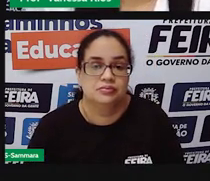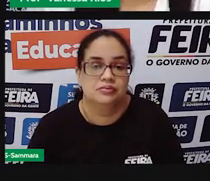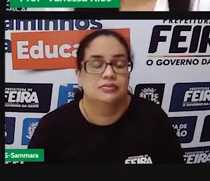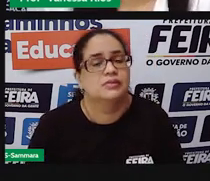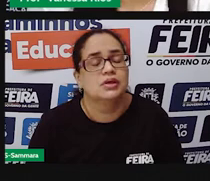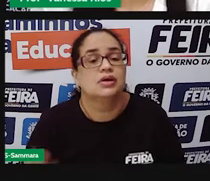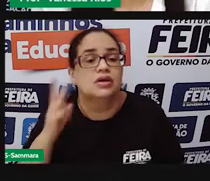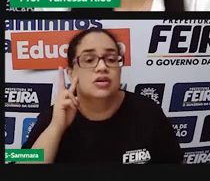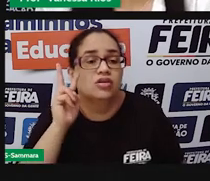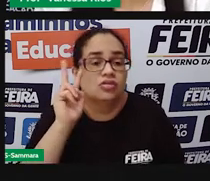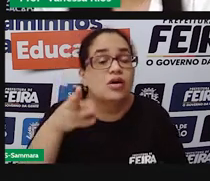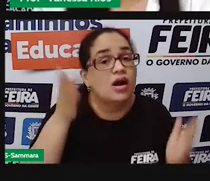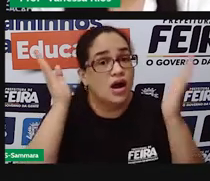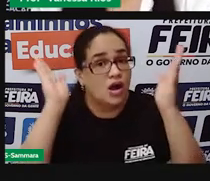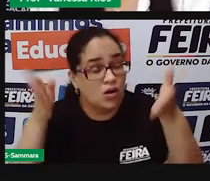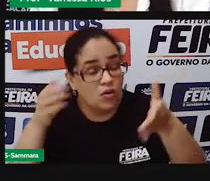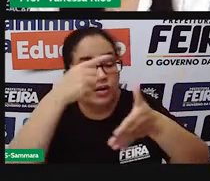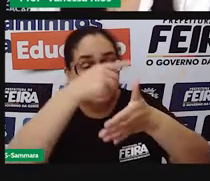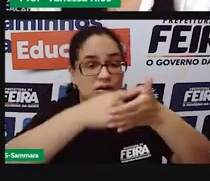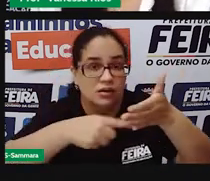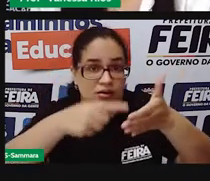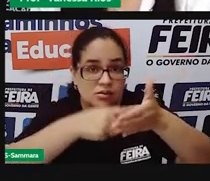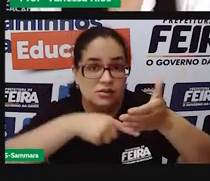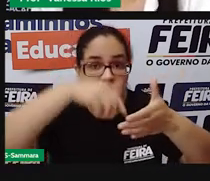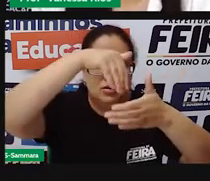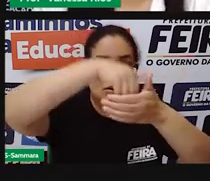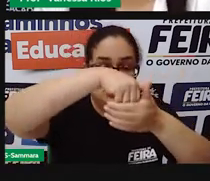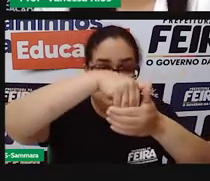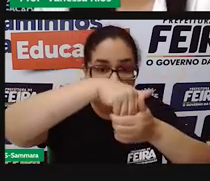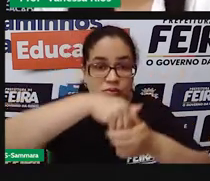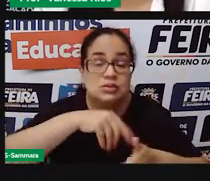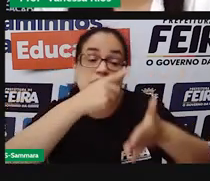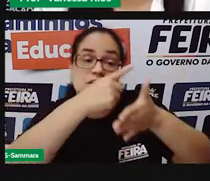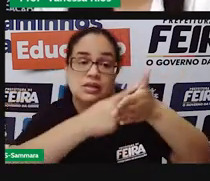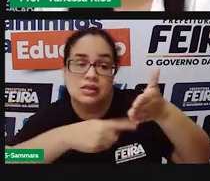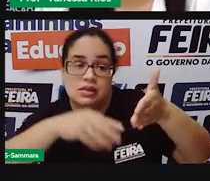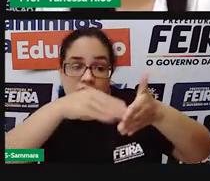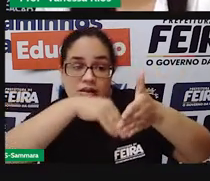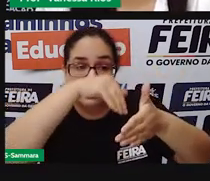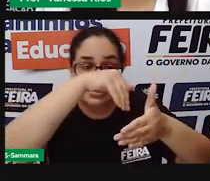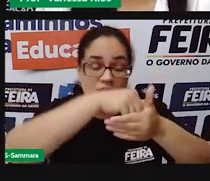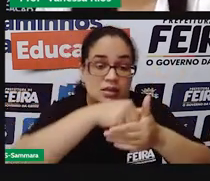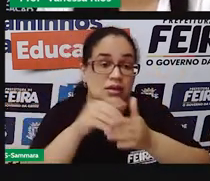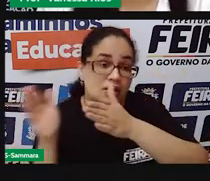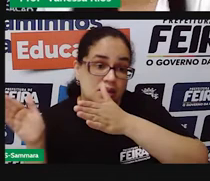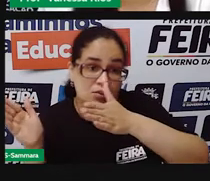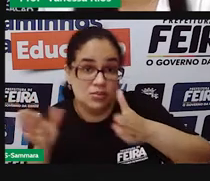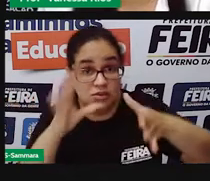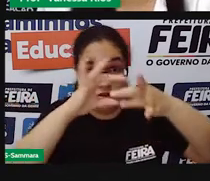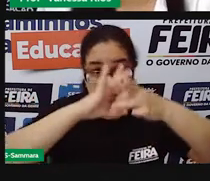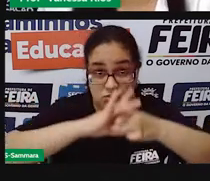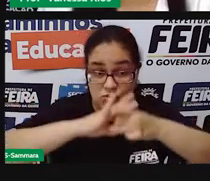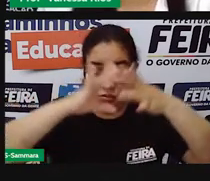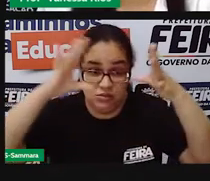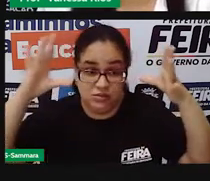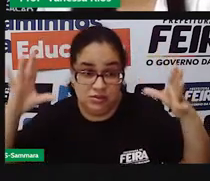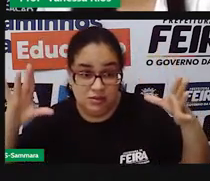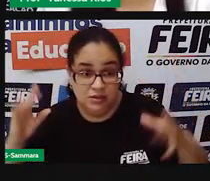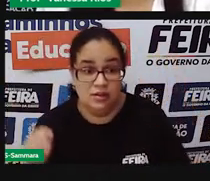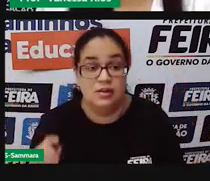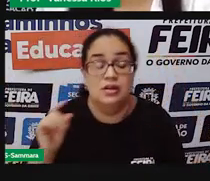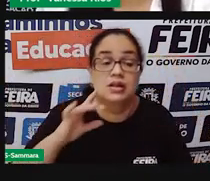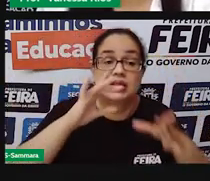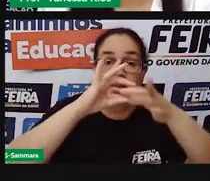E a gente vem agora para as eleições. As eleições é um processo democrático, um da profala aí